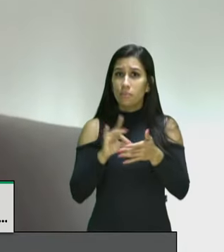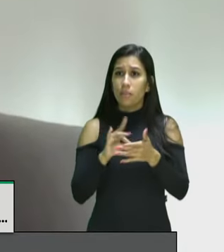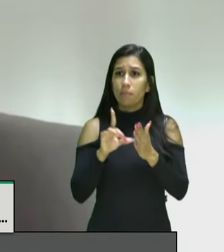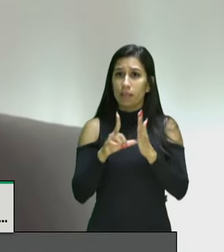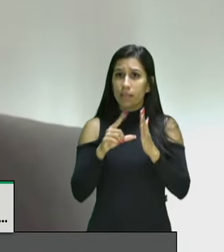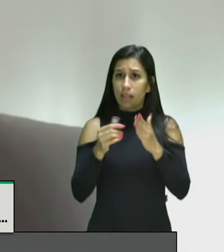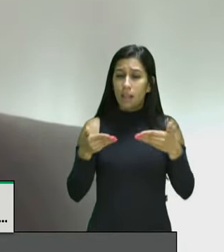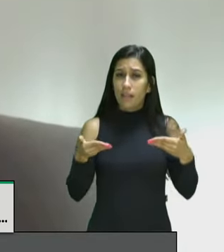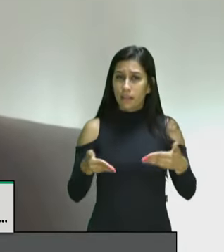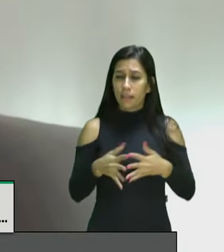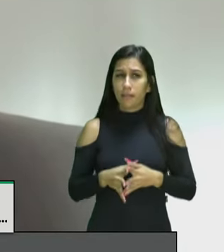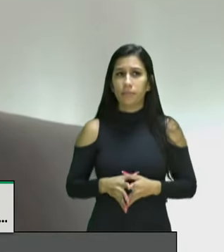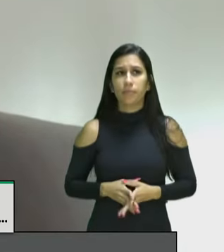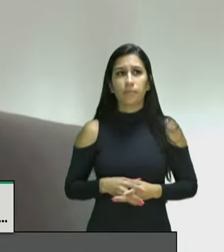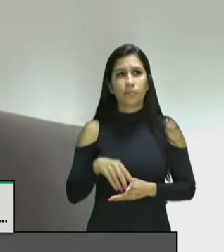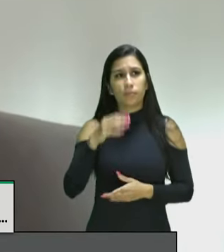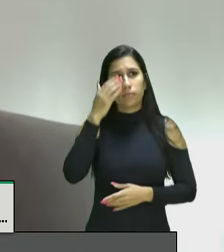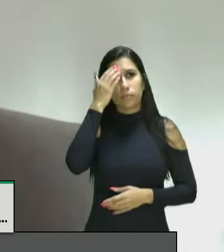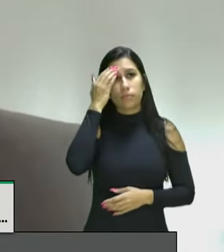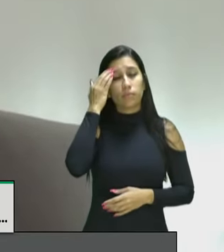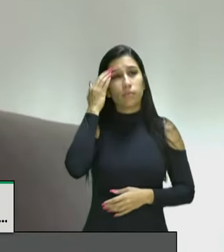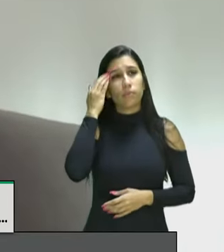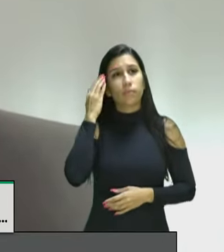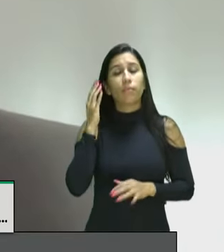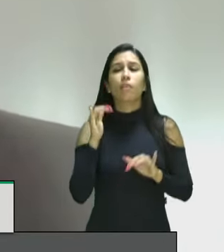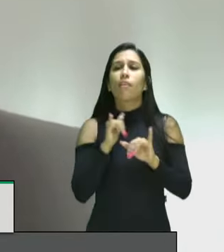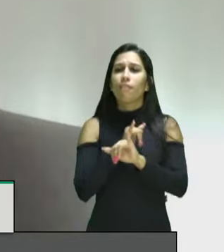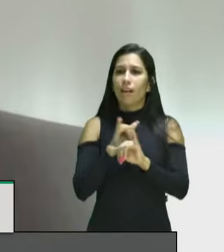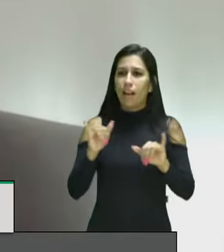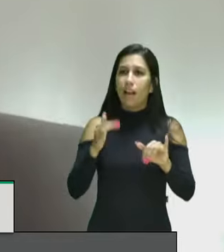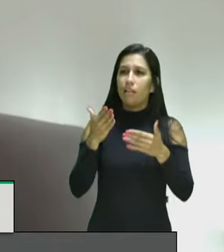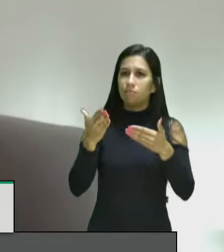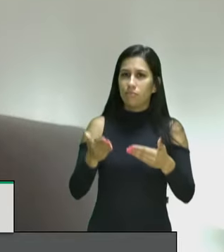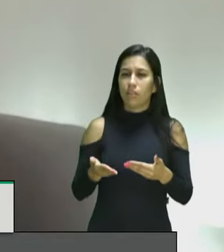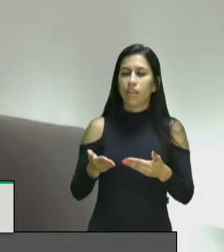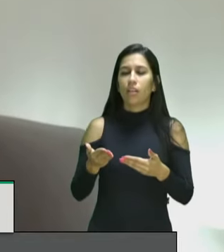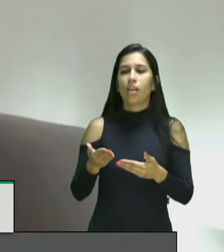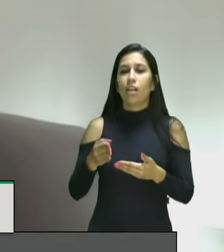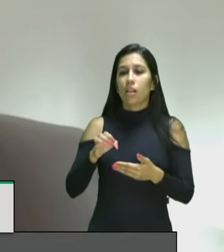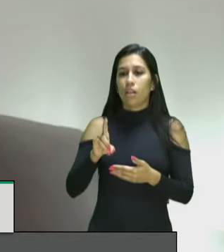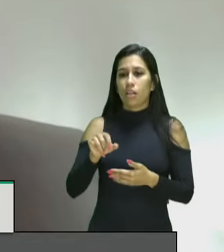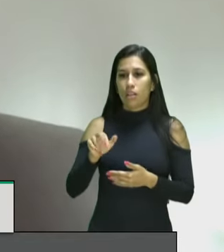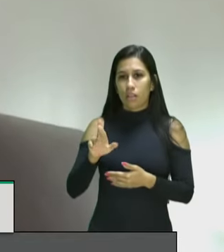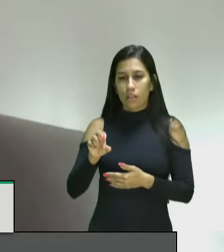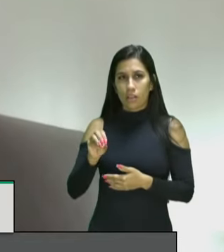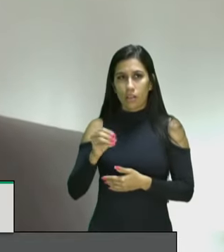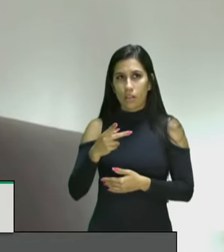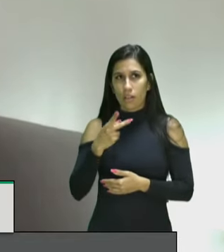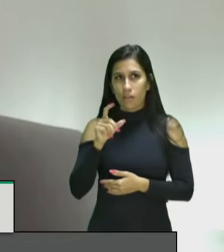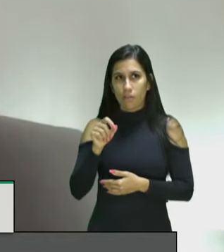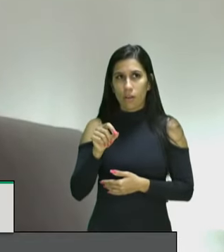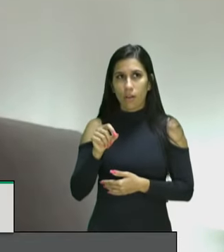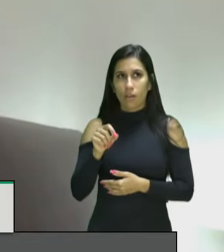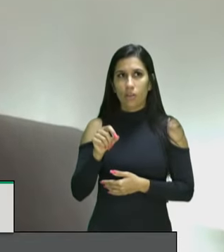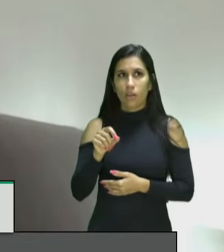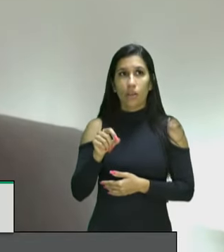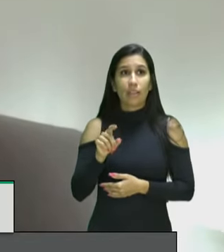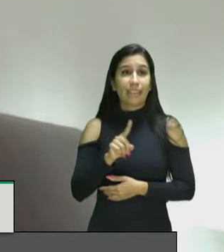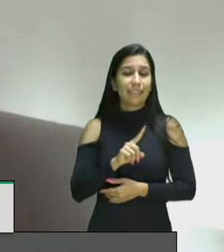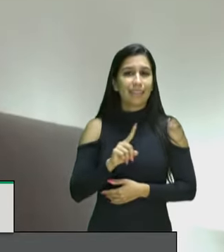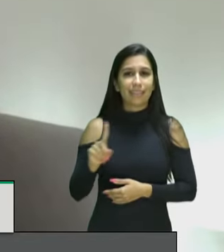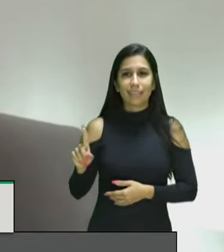dizer que como disse então o nosso colega Marco Antônio uma mera assinatura de convenção não